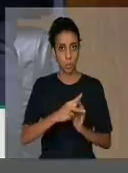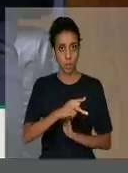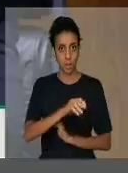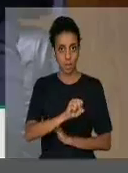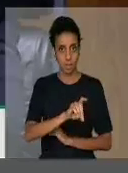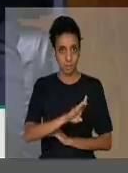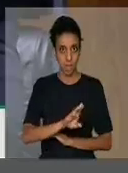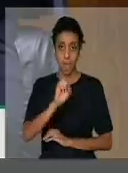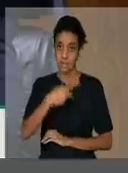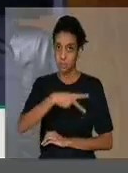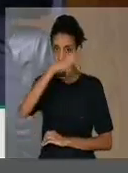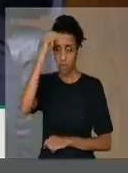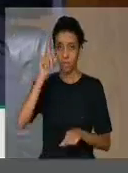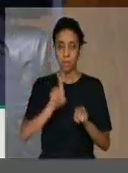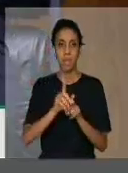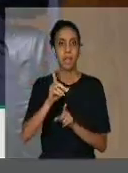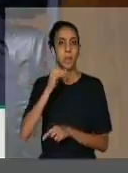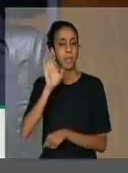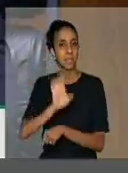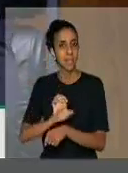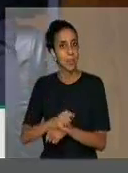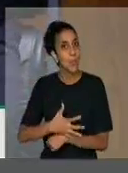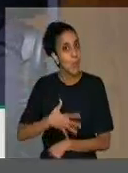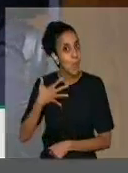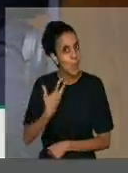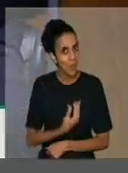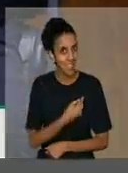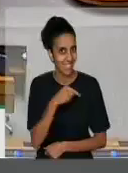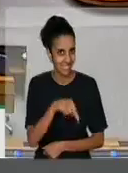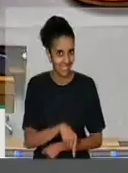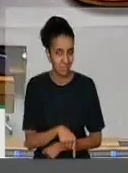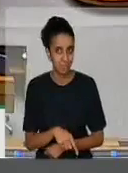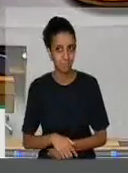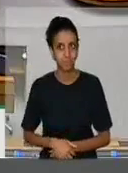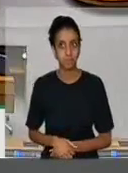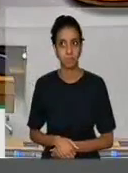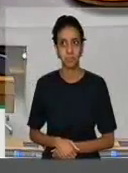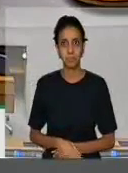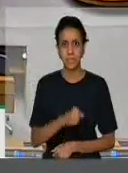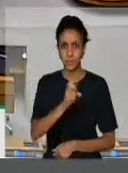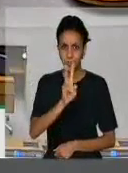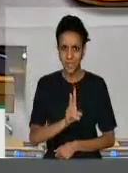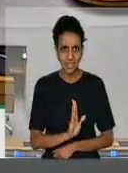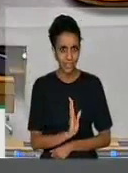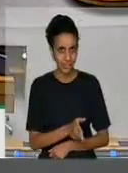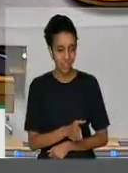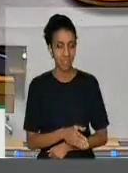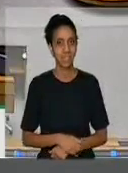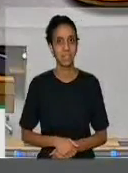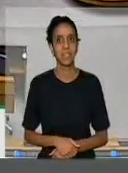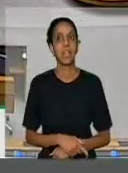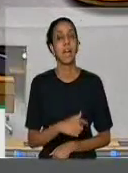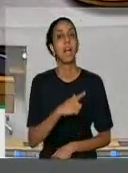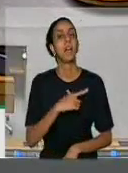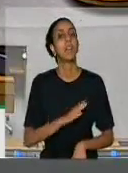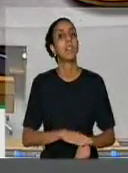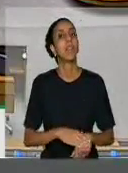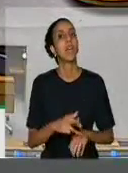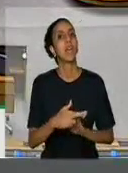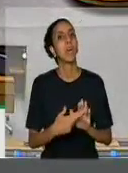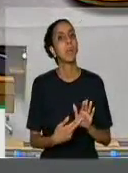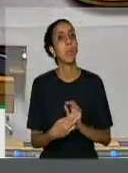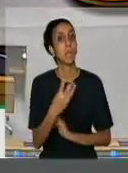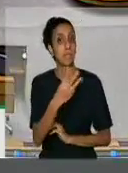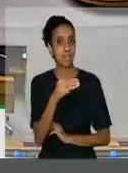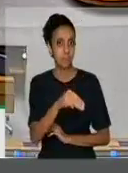Feito aí, deputado estadual, nos orgulha muito aqui na Câmara Federal. Há uns cinco mandatos, eu acho, viu? Vossa Excelência tem um tempo regimental de três minutos.